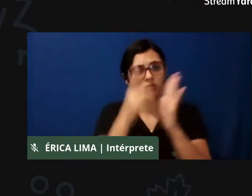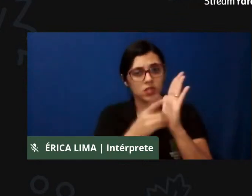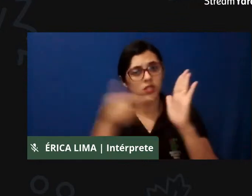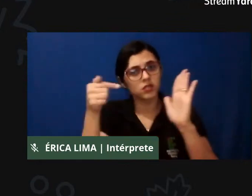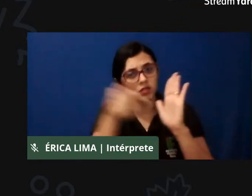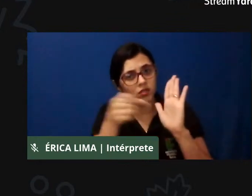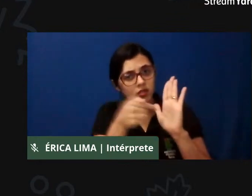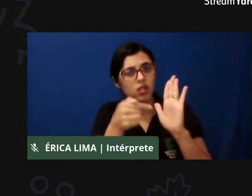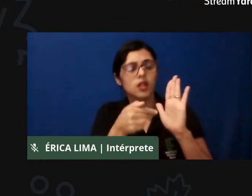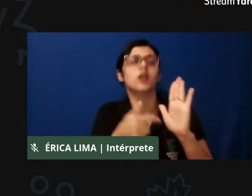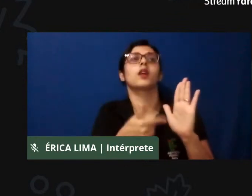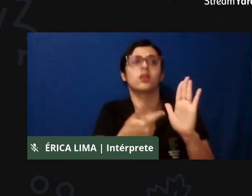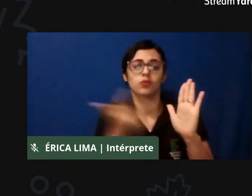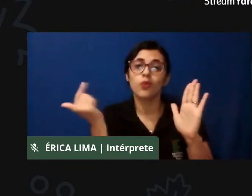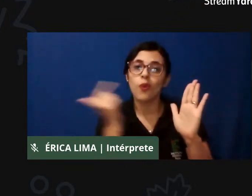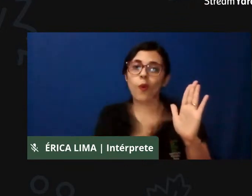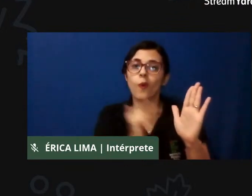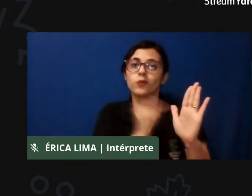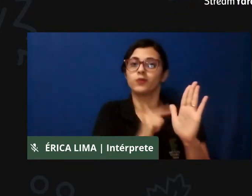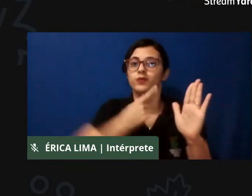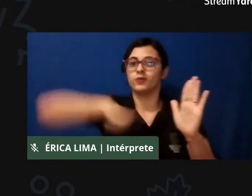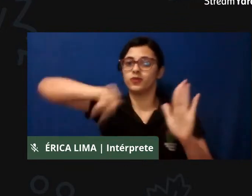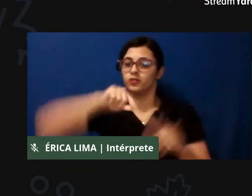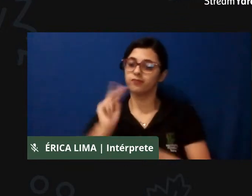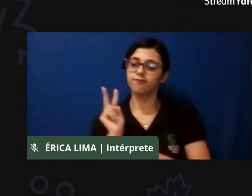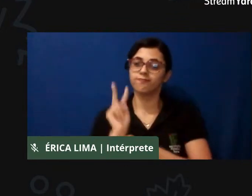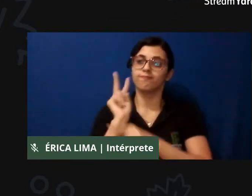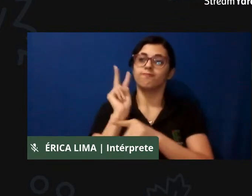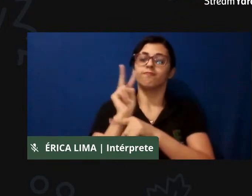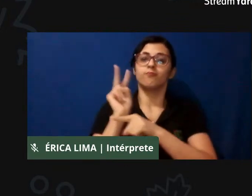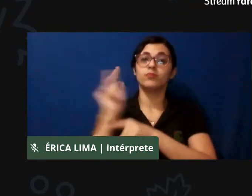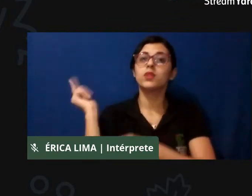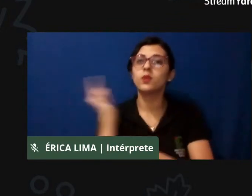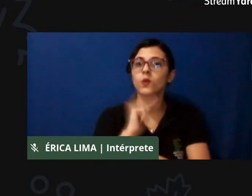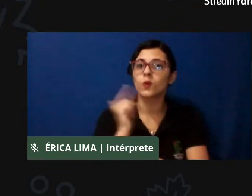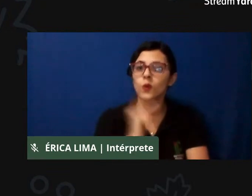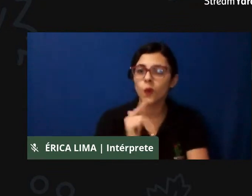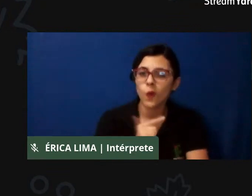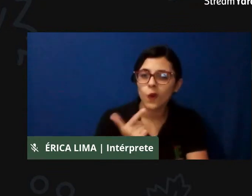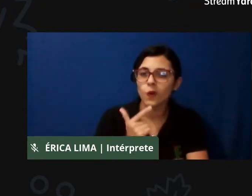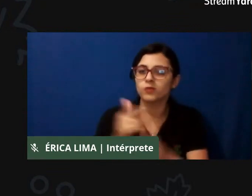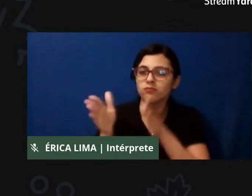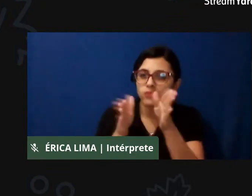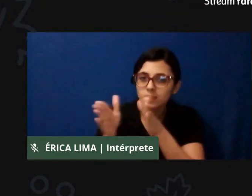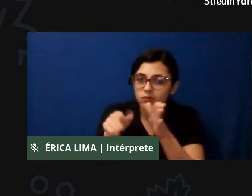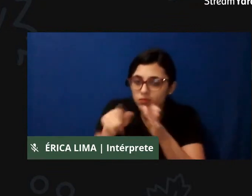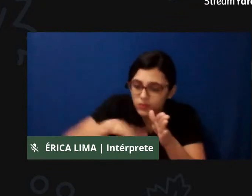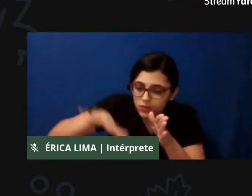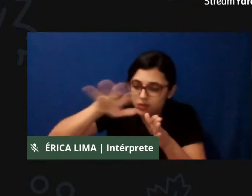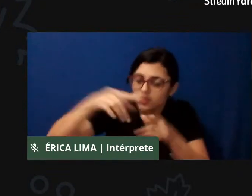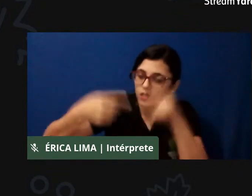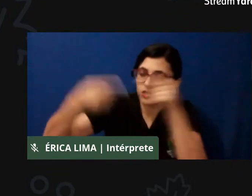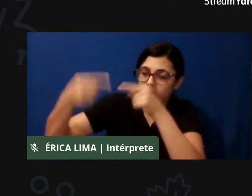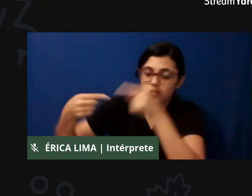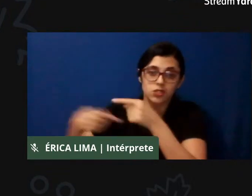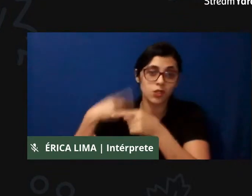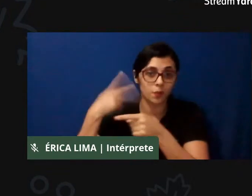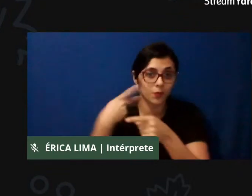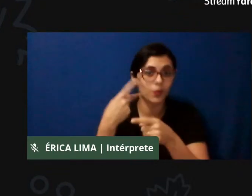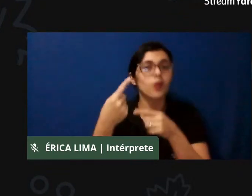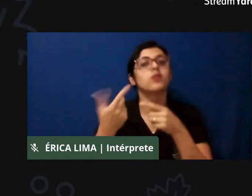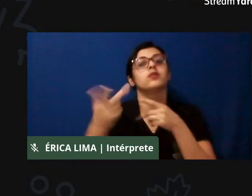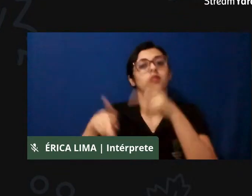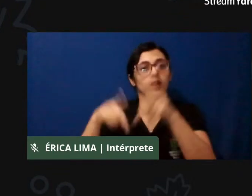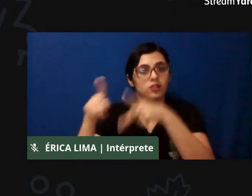a gente vinha tendo esperança de conseguir também o acesso às políticas públicas, a concretização de